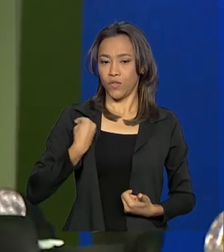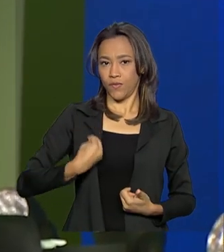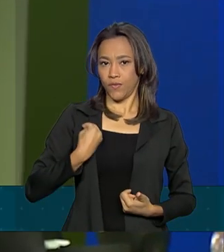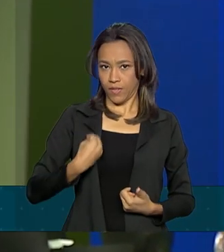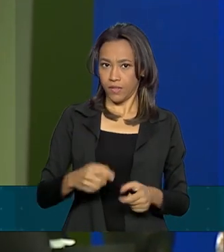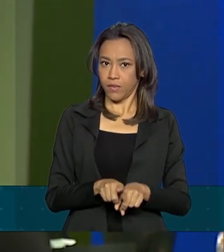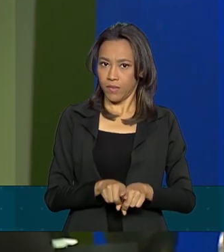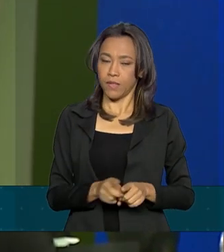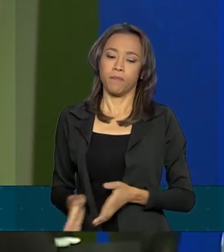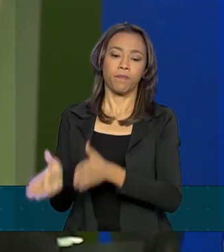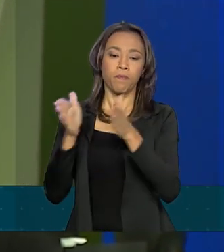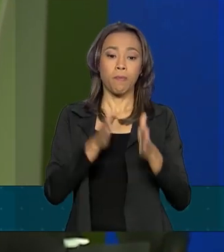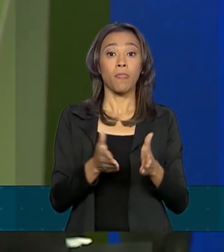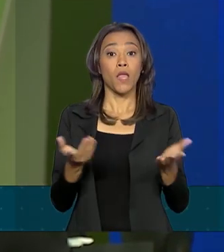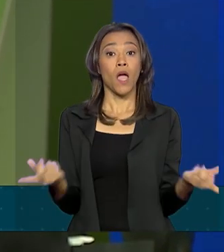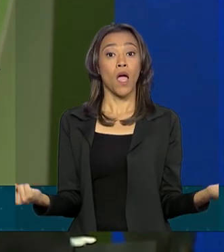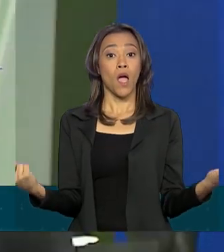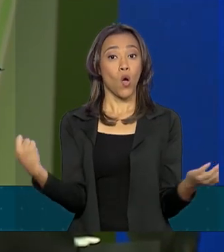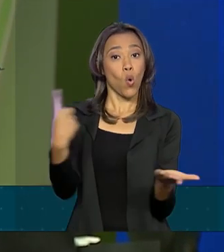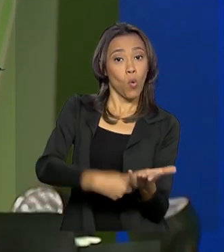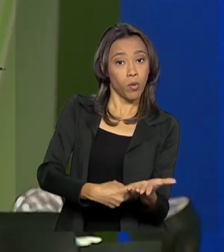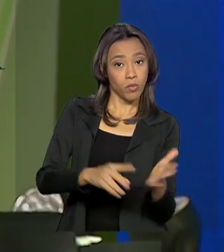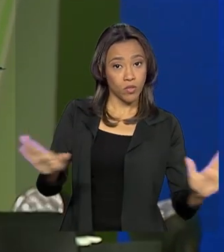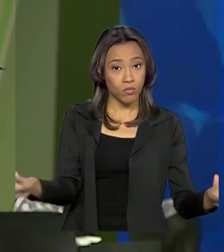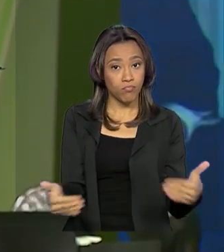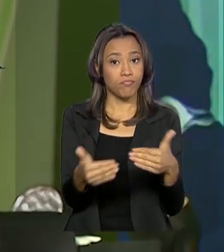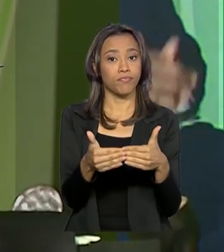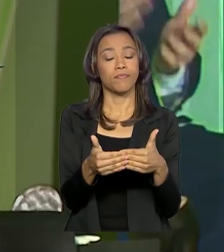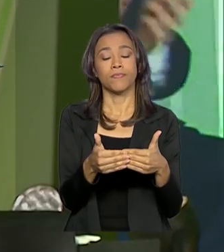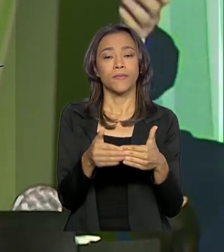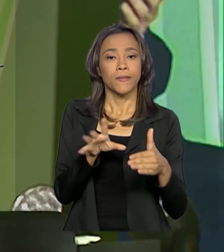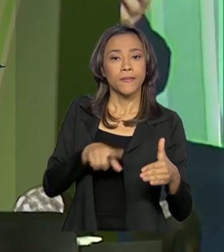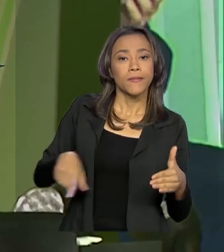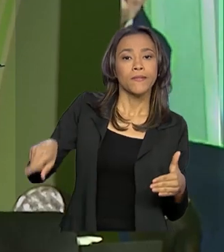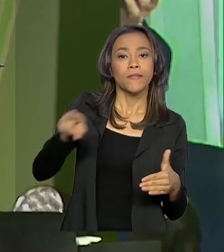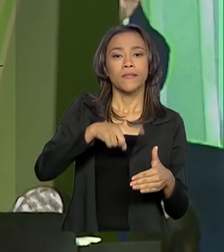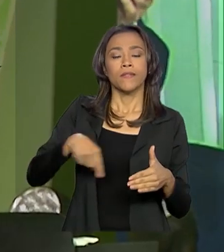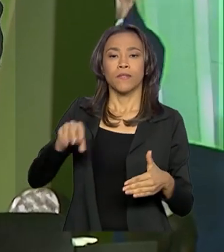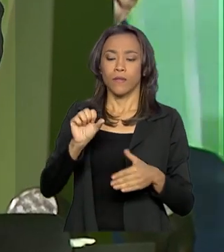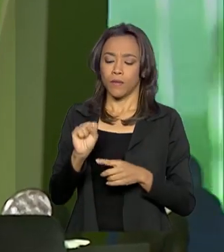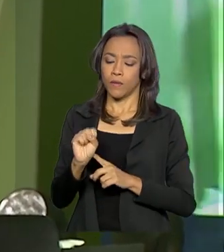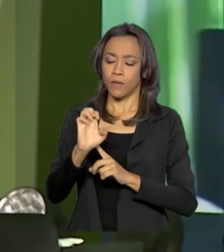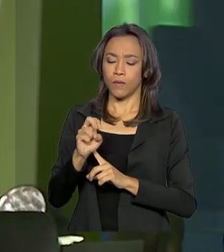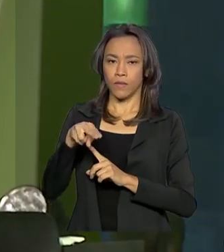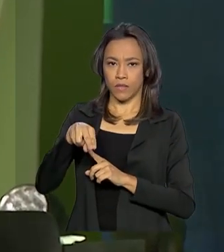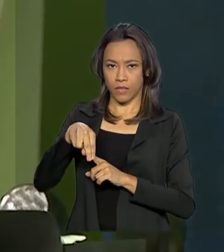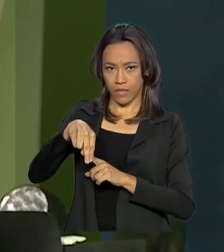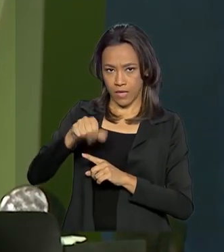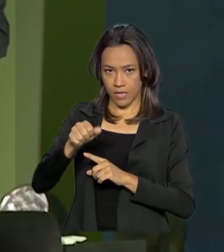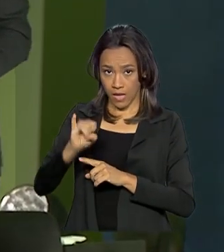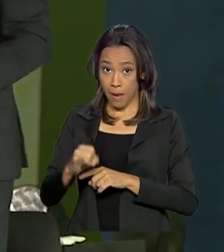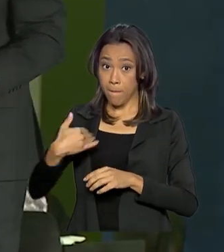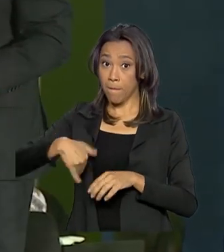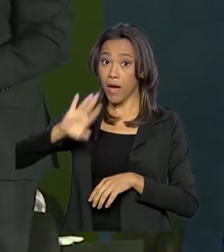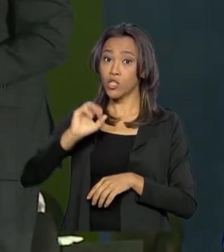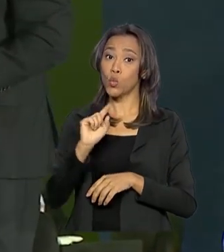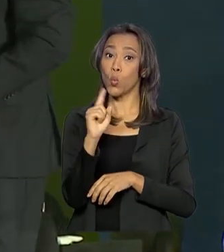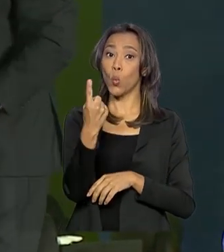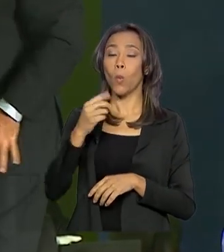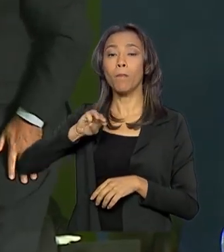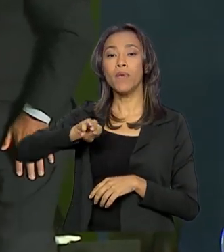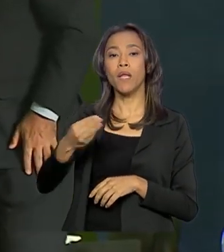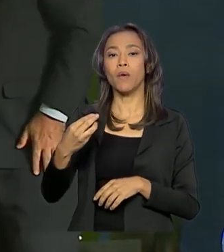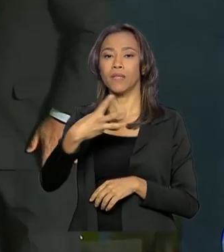cooperação também foram assinados. O Senai vai aumentar em mais de 1 milhão e 300 mil o número de